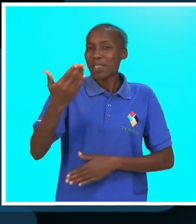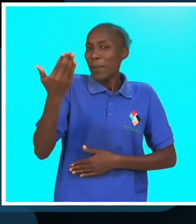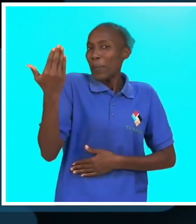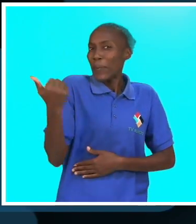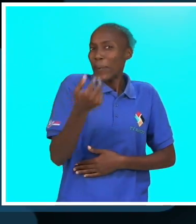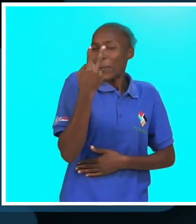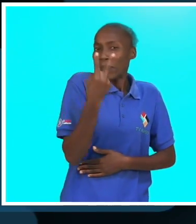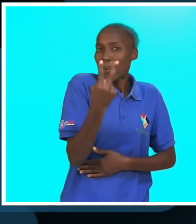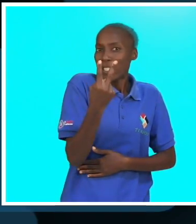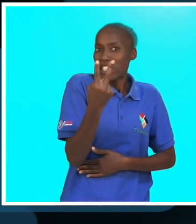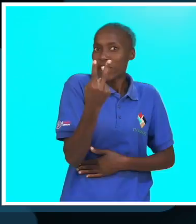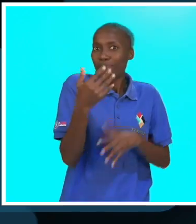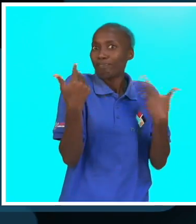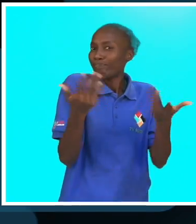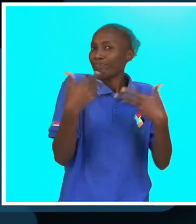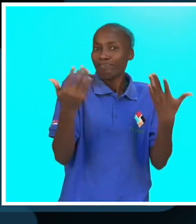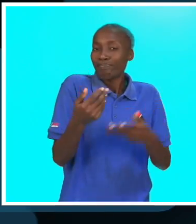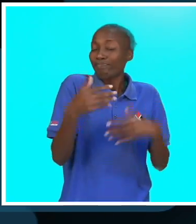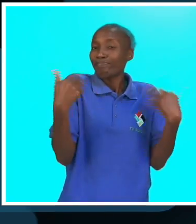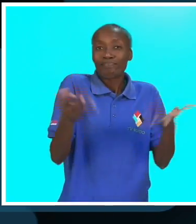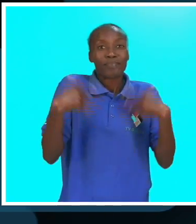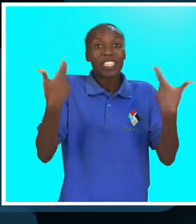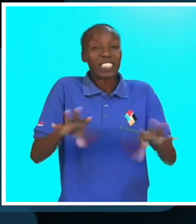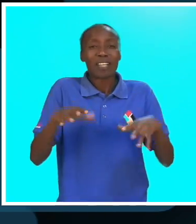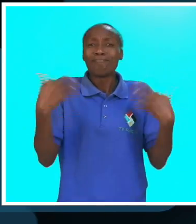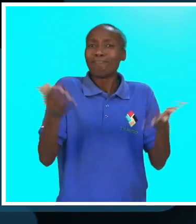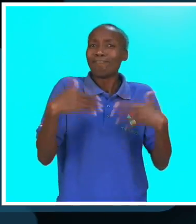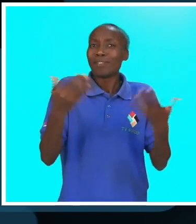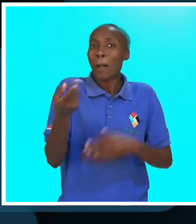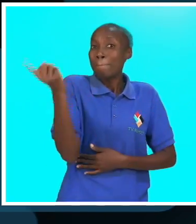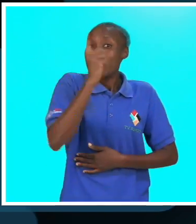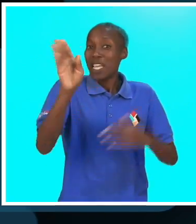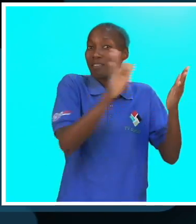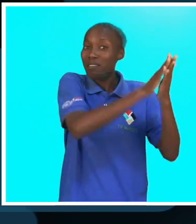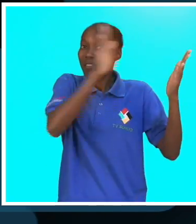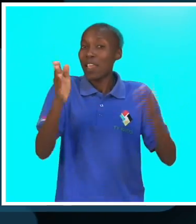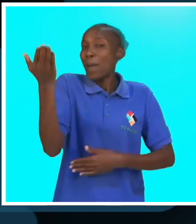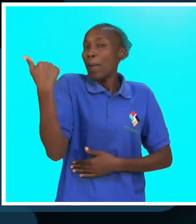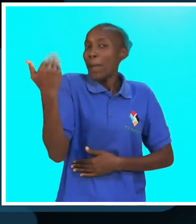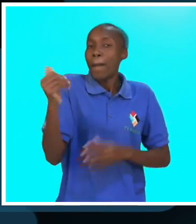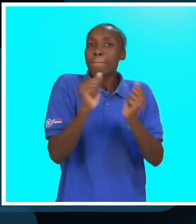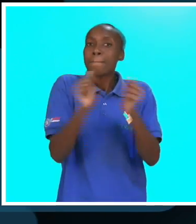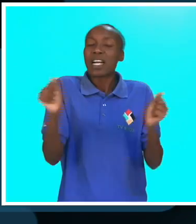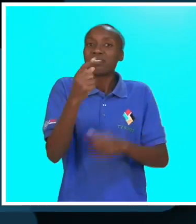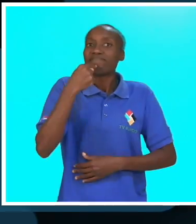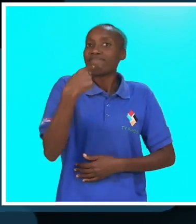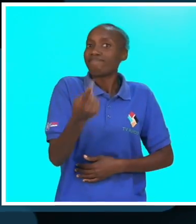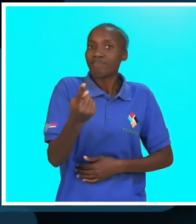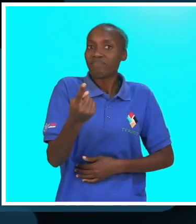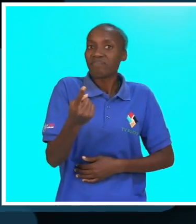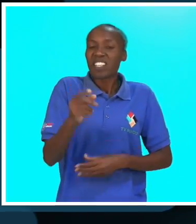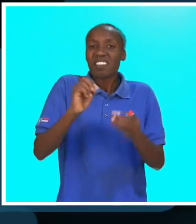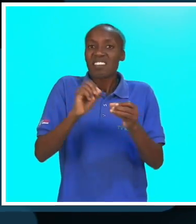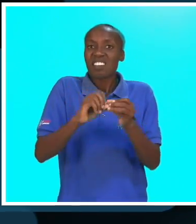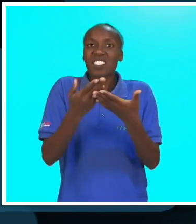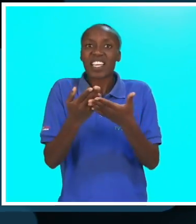meses atrás, mas que infelizmente não pôde se